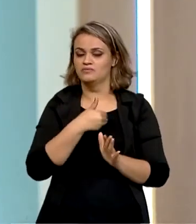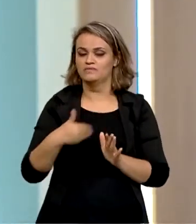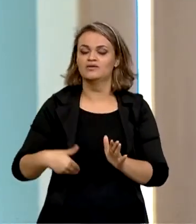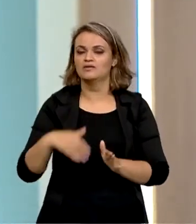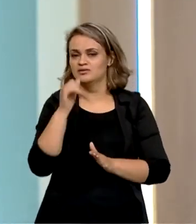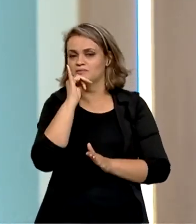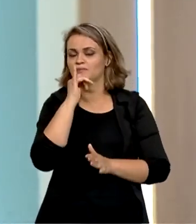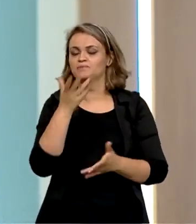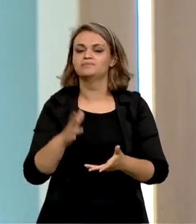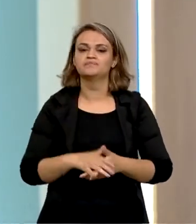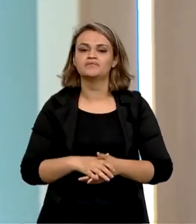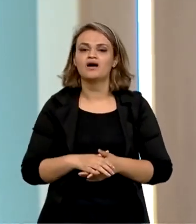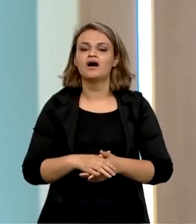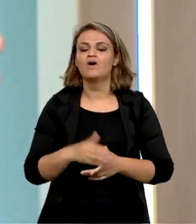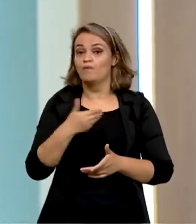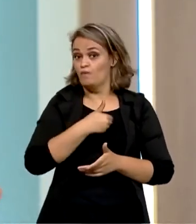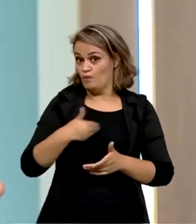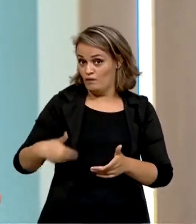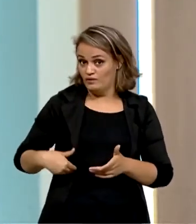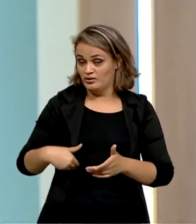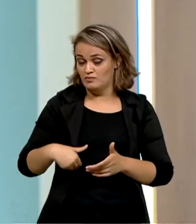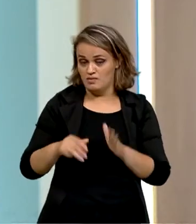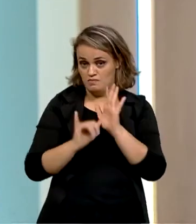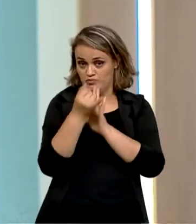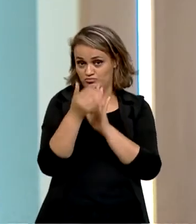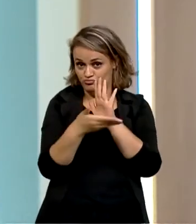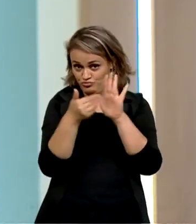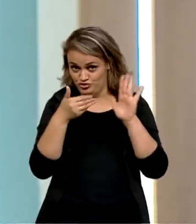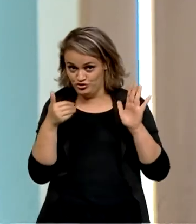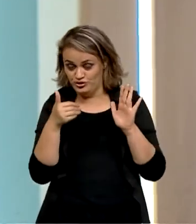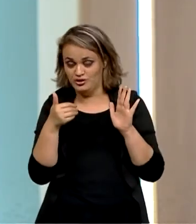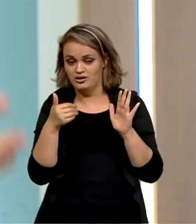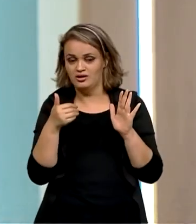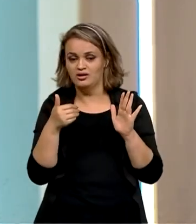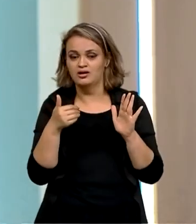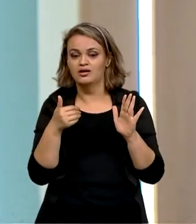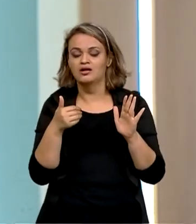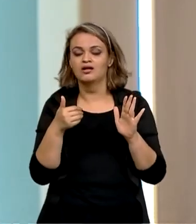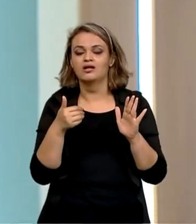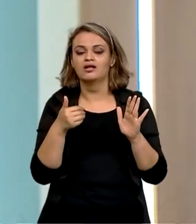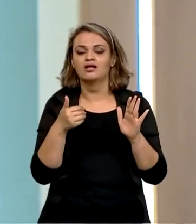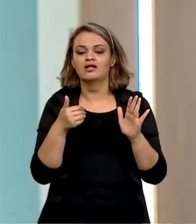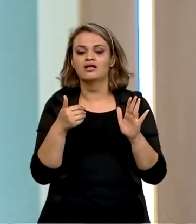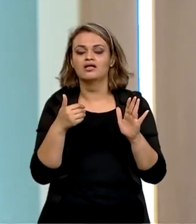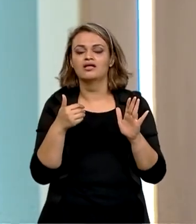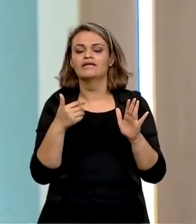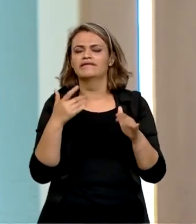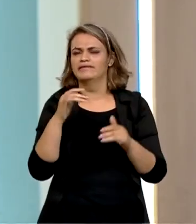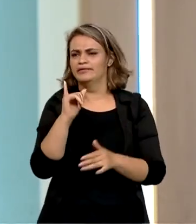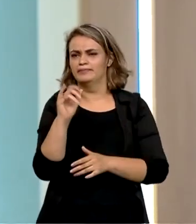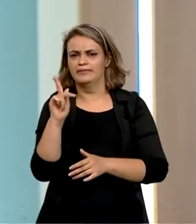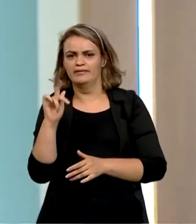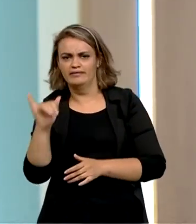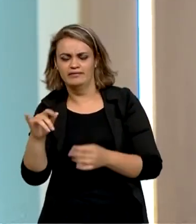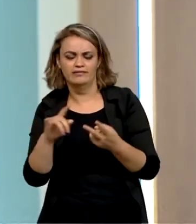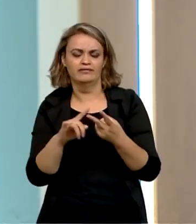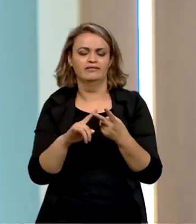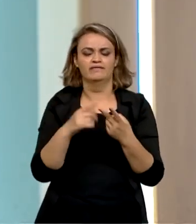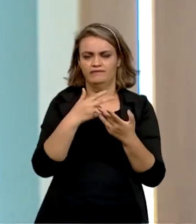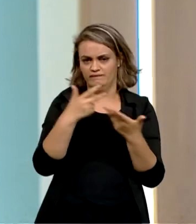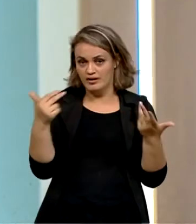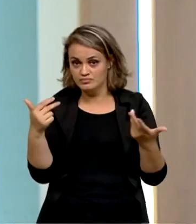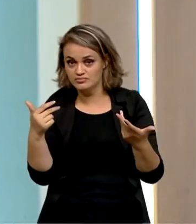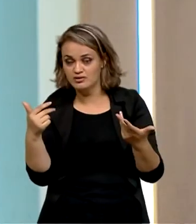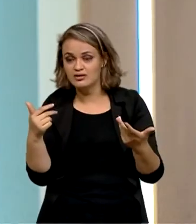ilustrar, o governo queria eliminar esses impostos, os impostos federais, IPI, contribuição sobre lucro líquido,